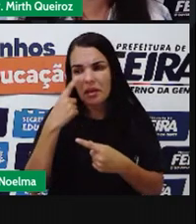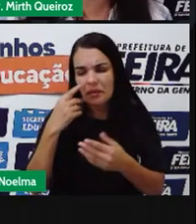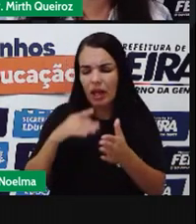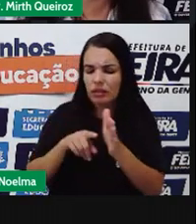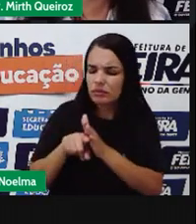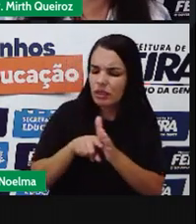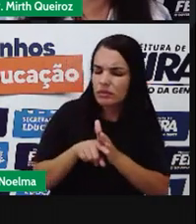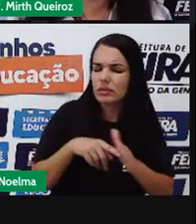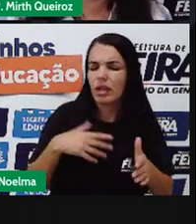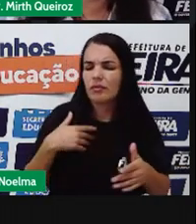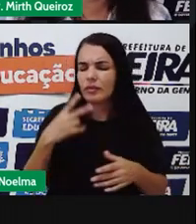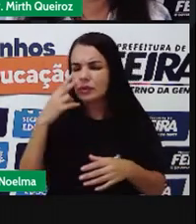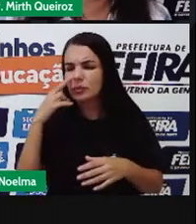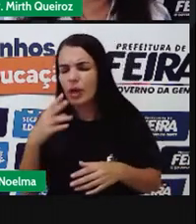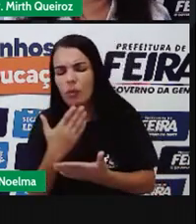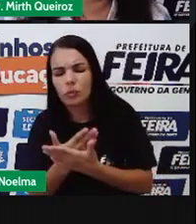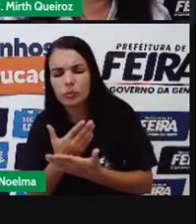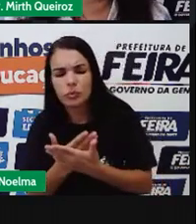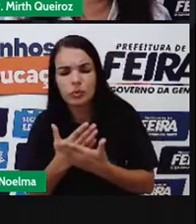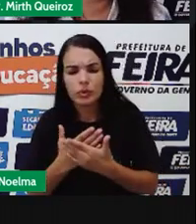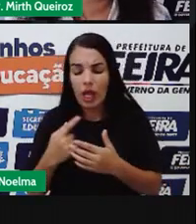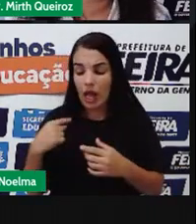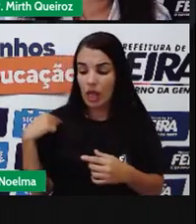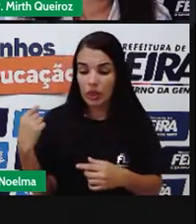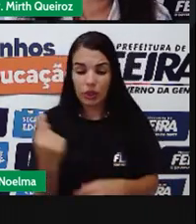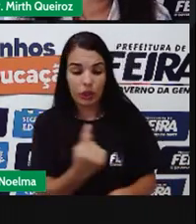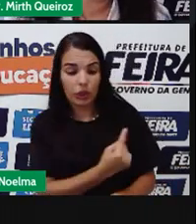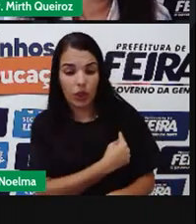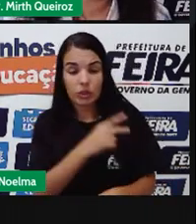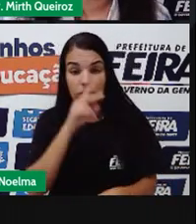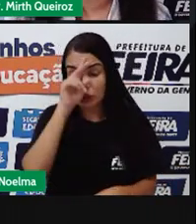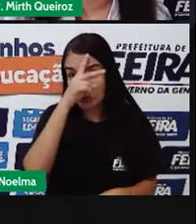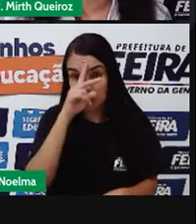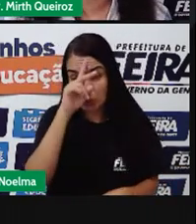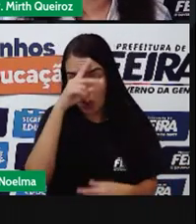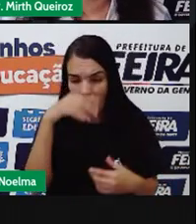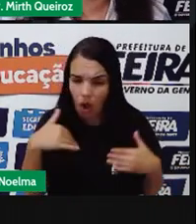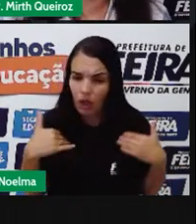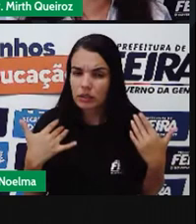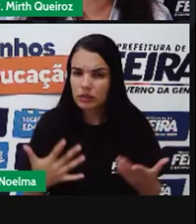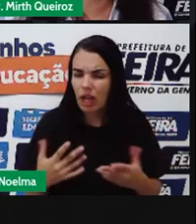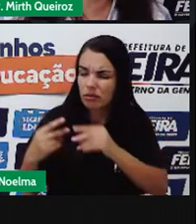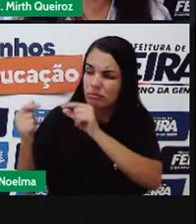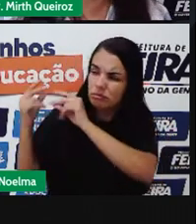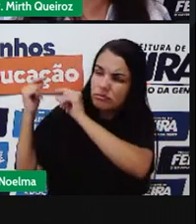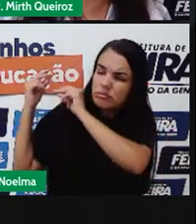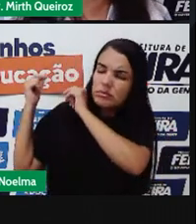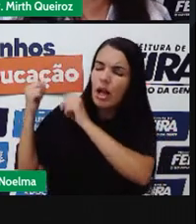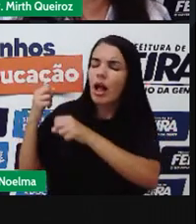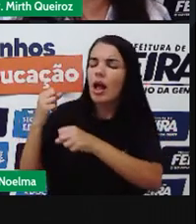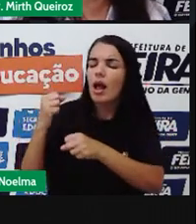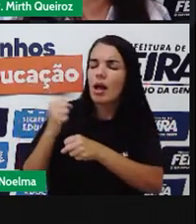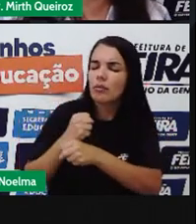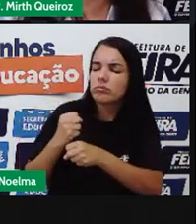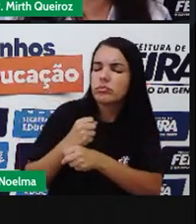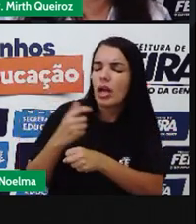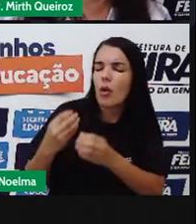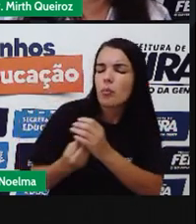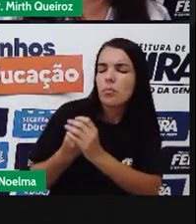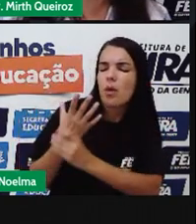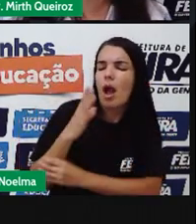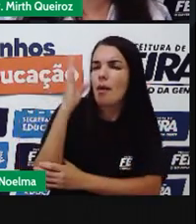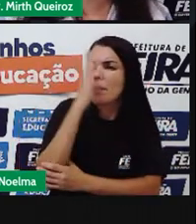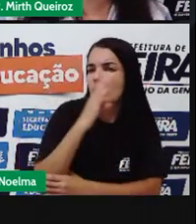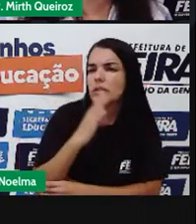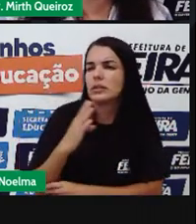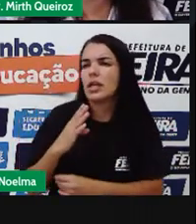Fazendo um discurso Sobre a nossa história Que a gente fez Esse ano Quando a gente Estudou lá Sobre o início De descobrimento Sobre a mistura Dos